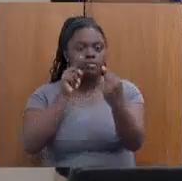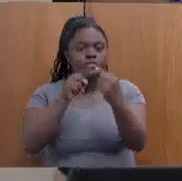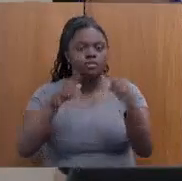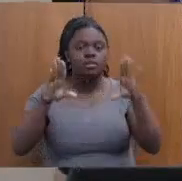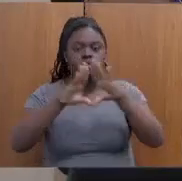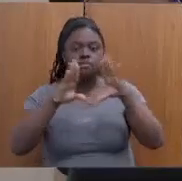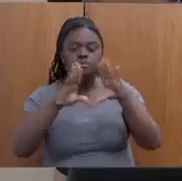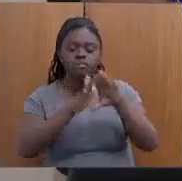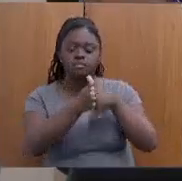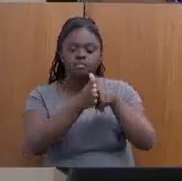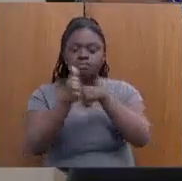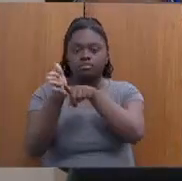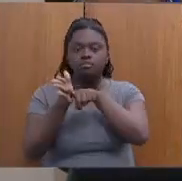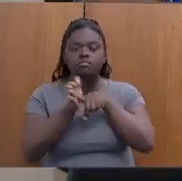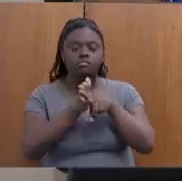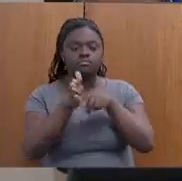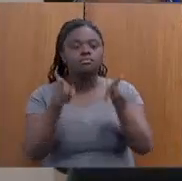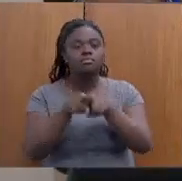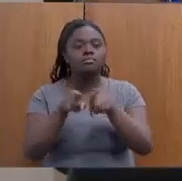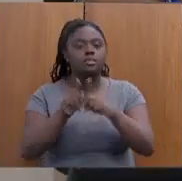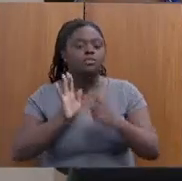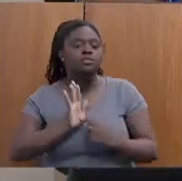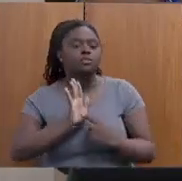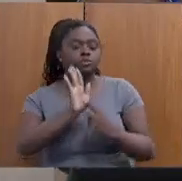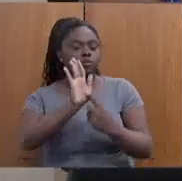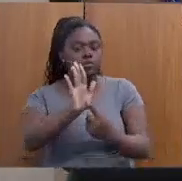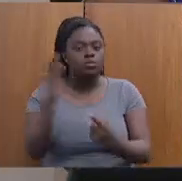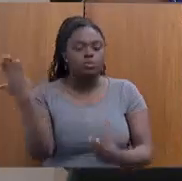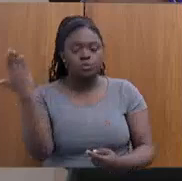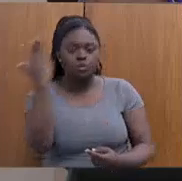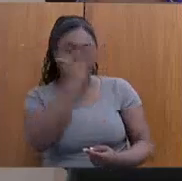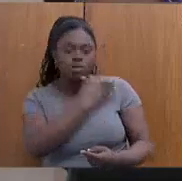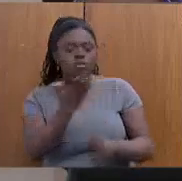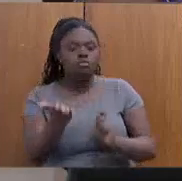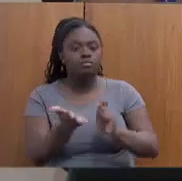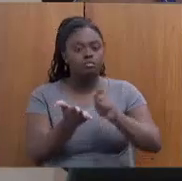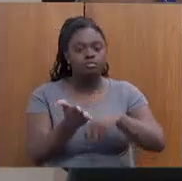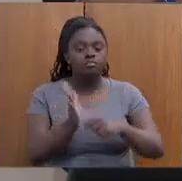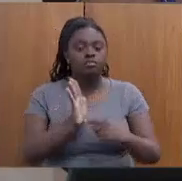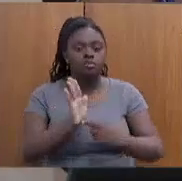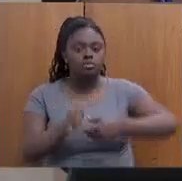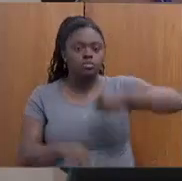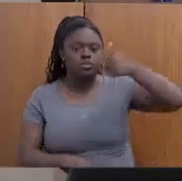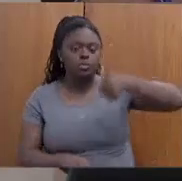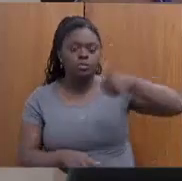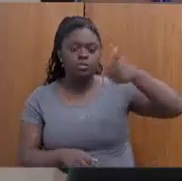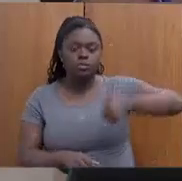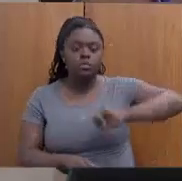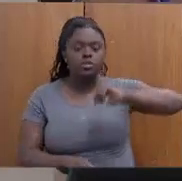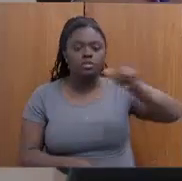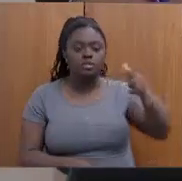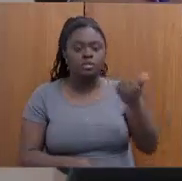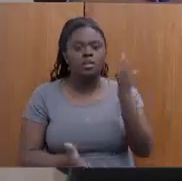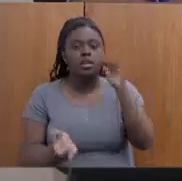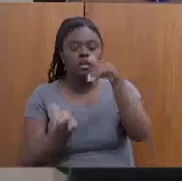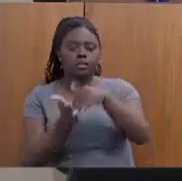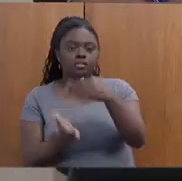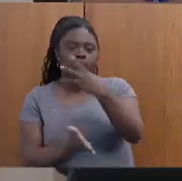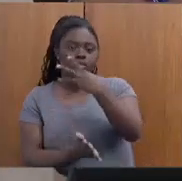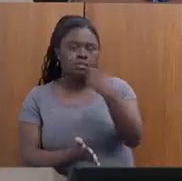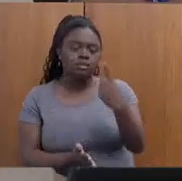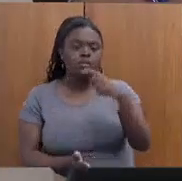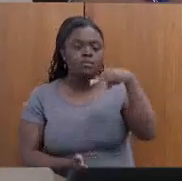Fiscaliza, Prestação de Contas, considerando o período de 1º de janeiro a 31 de maio de 2023.